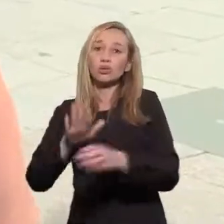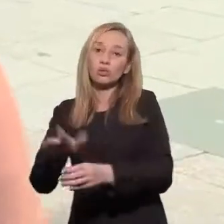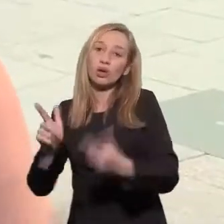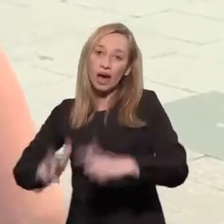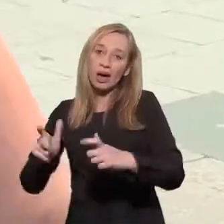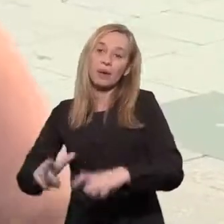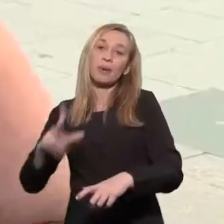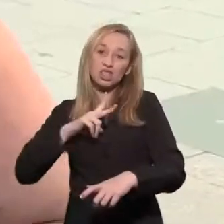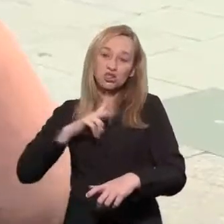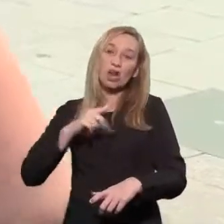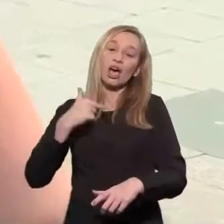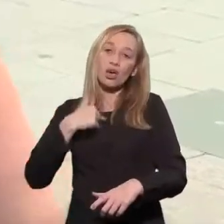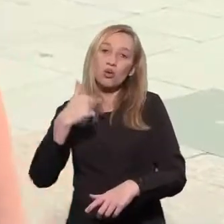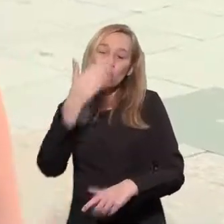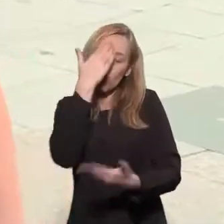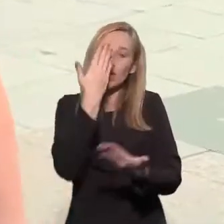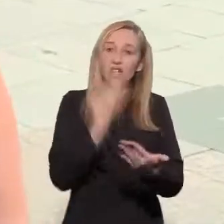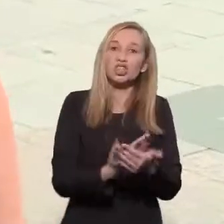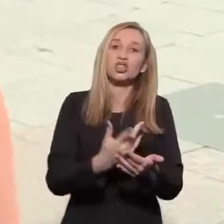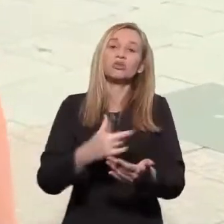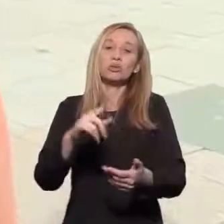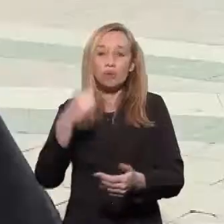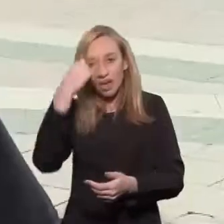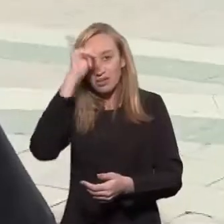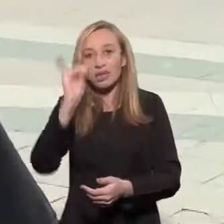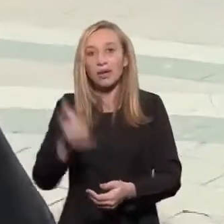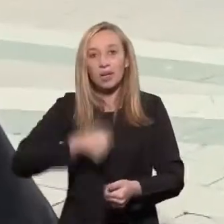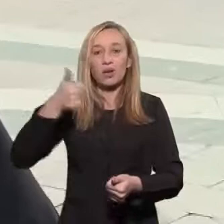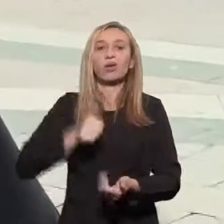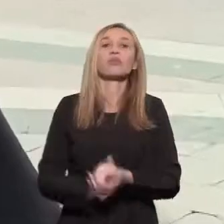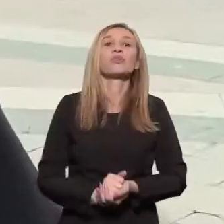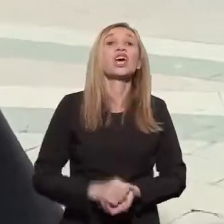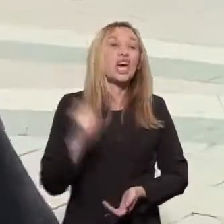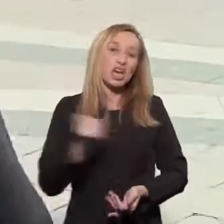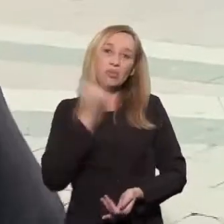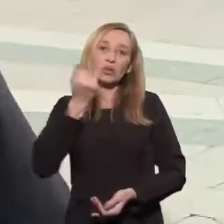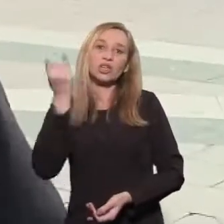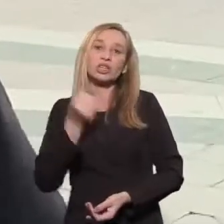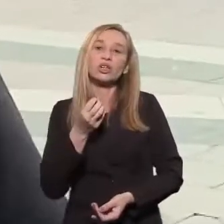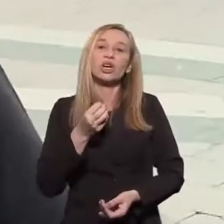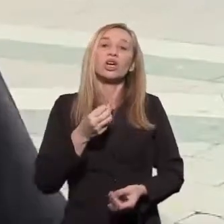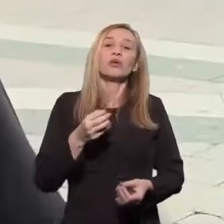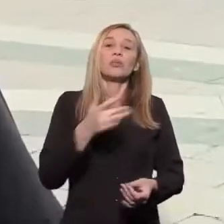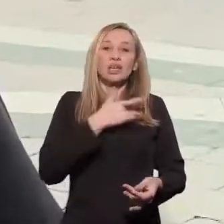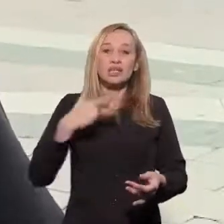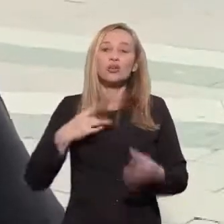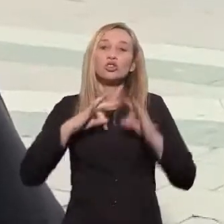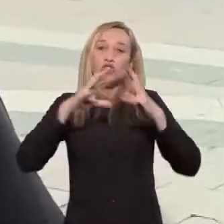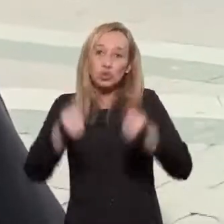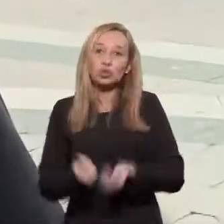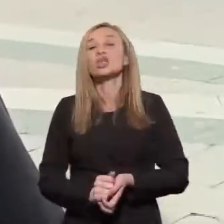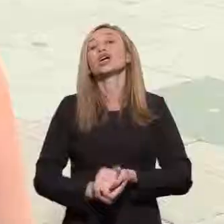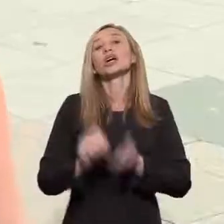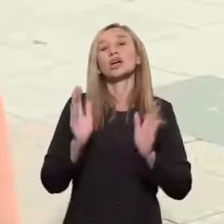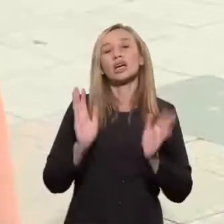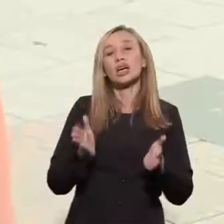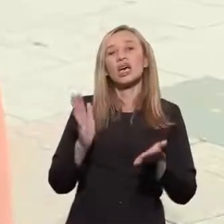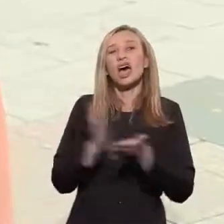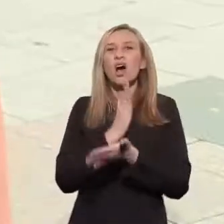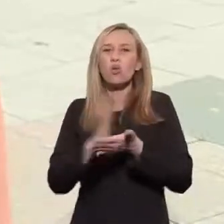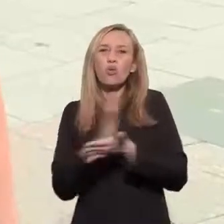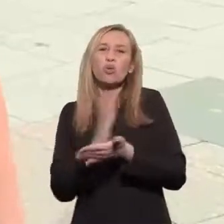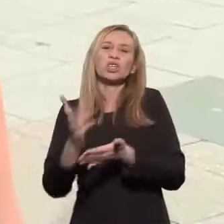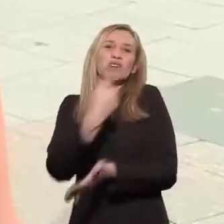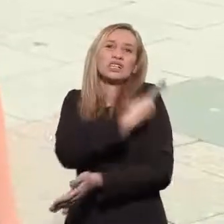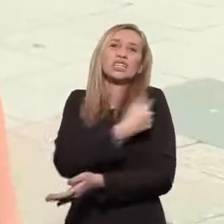particular, mas eu confio. Prefiro prevenir, né? É importante pelo bem-estar geral, Pela saúde coletiva. Talvez